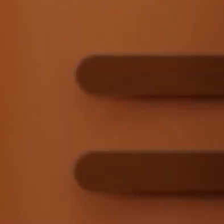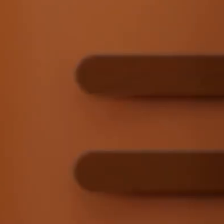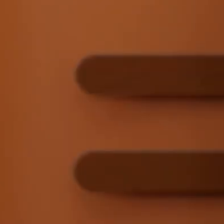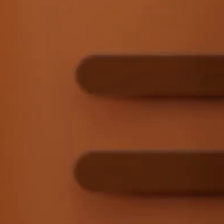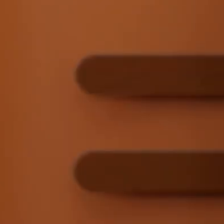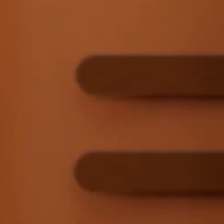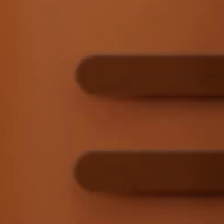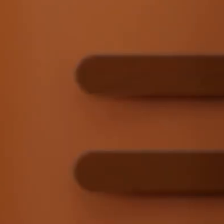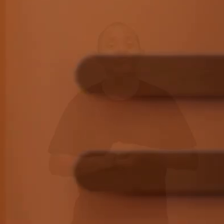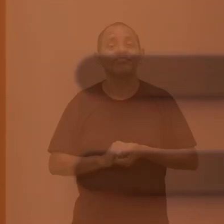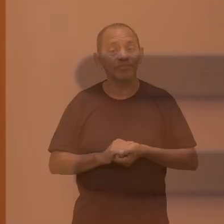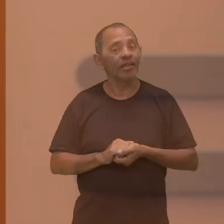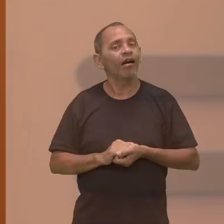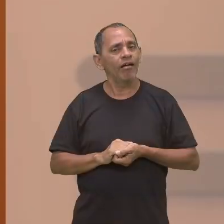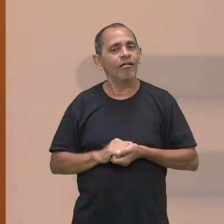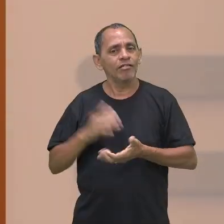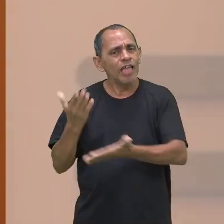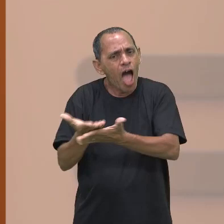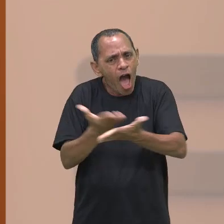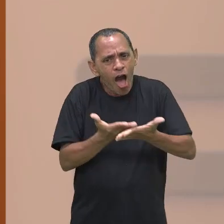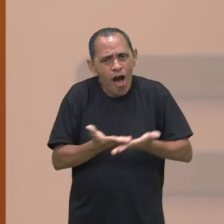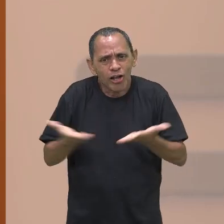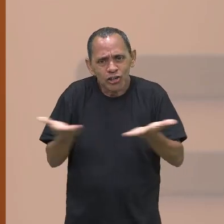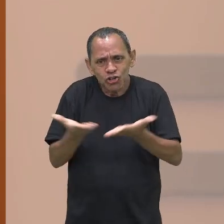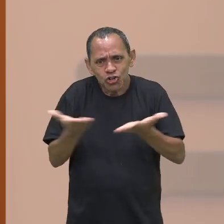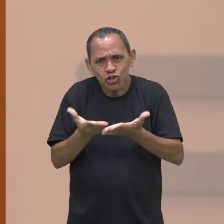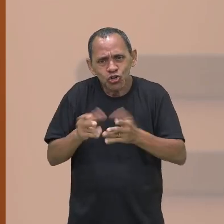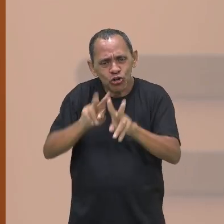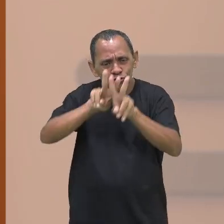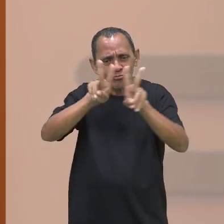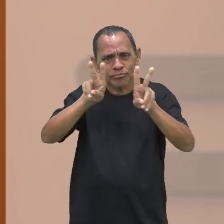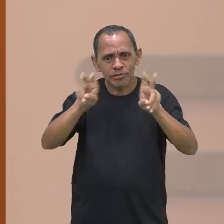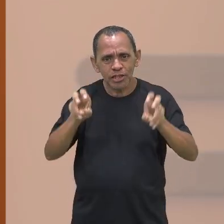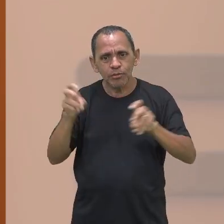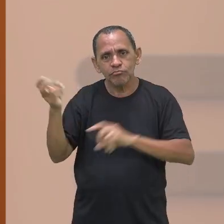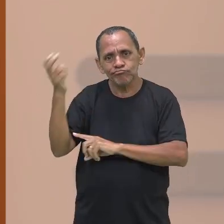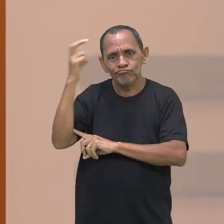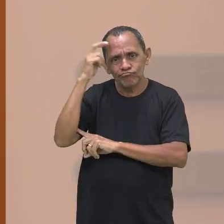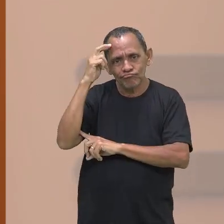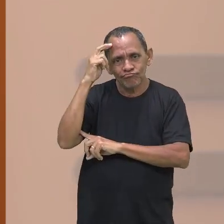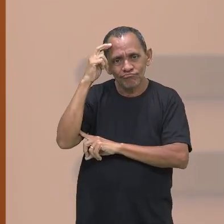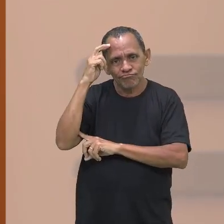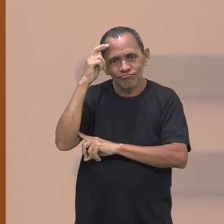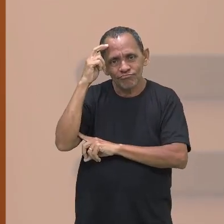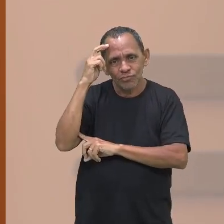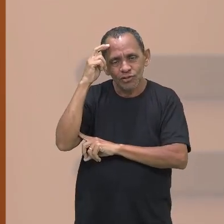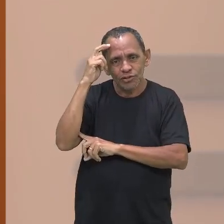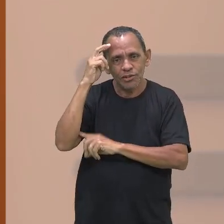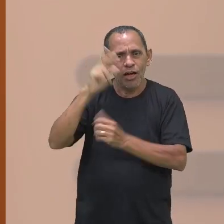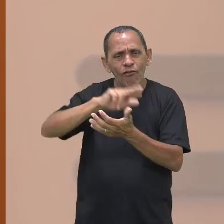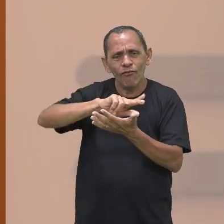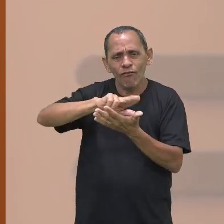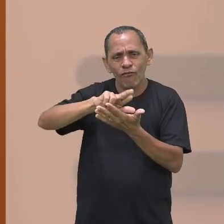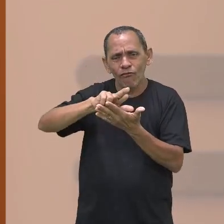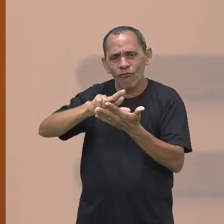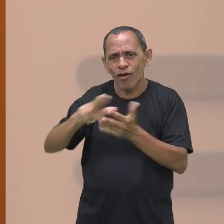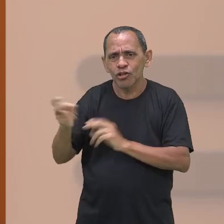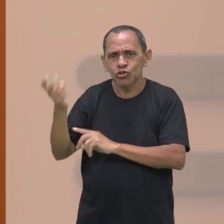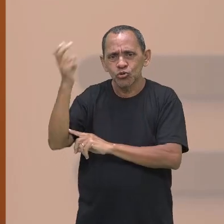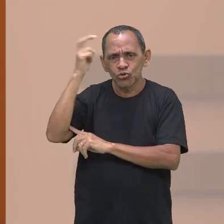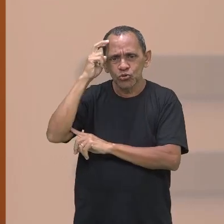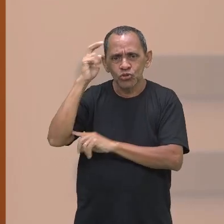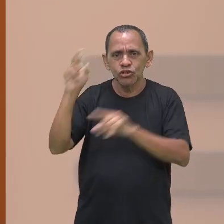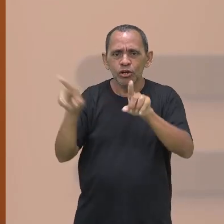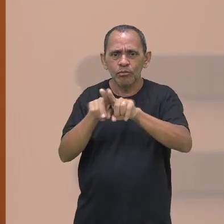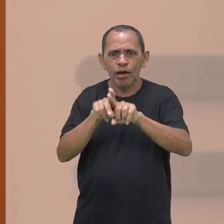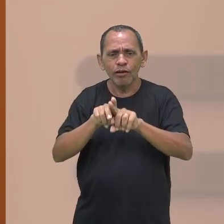Em nossa aula de hoje, nós iremos tratar de cultura e diversidade cultural. Os dois